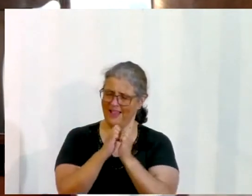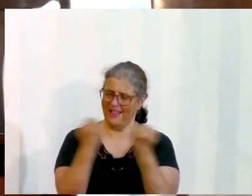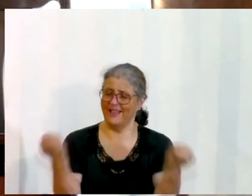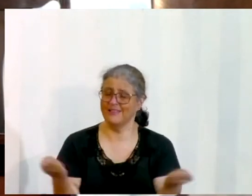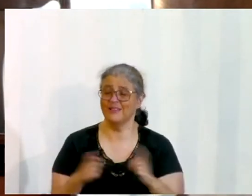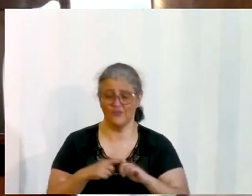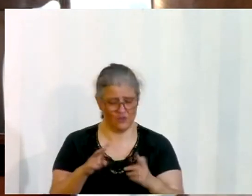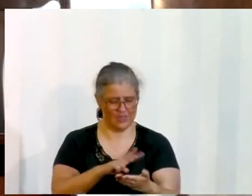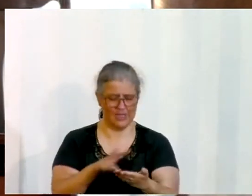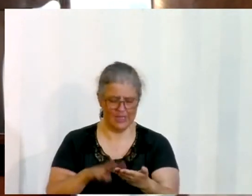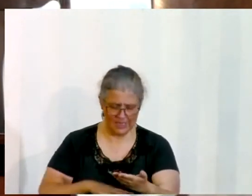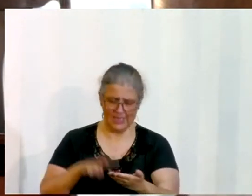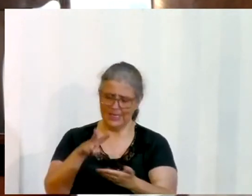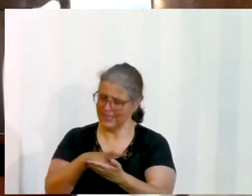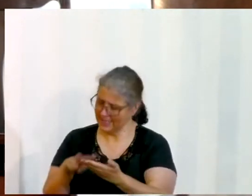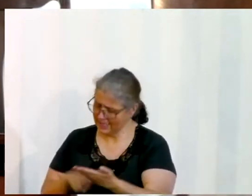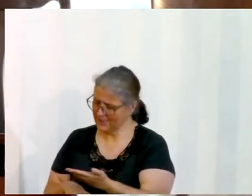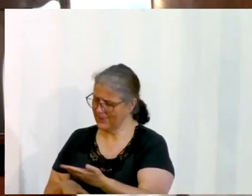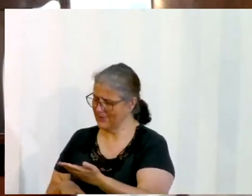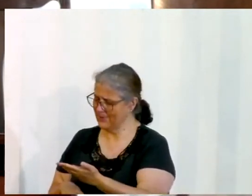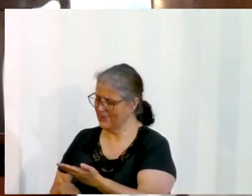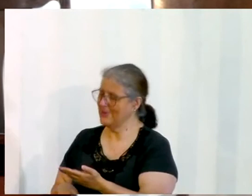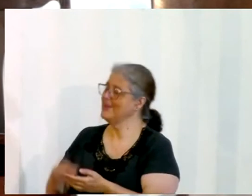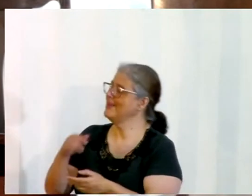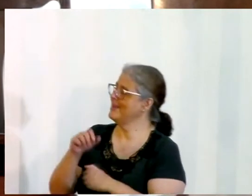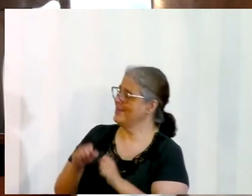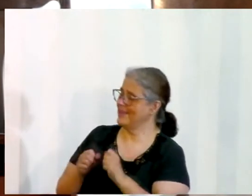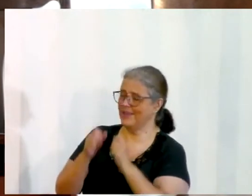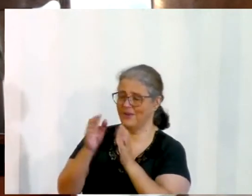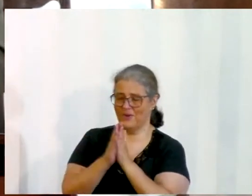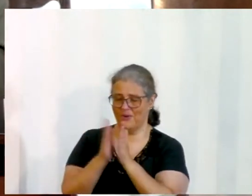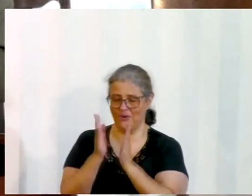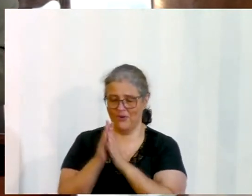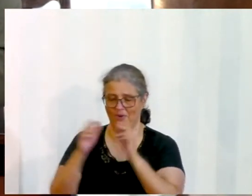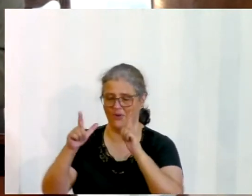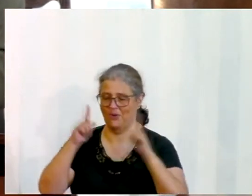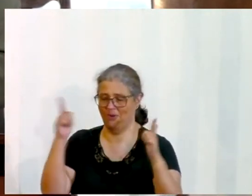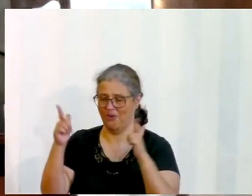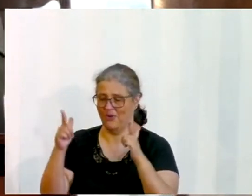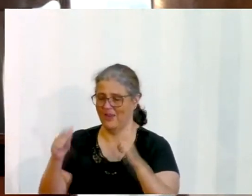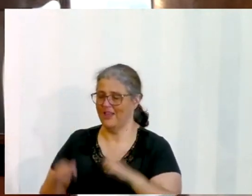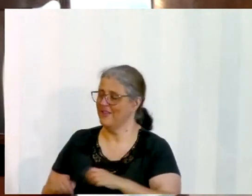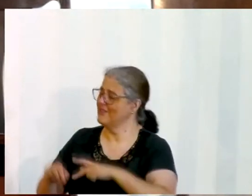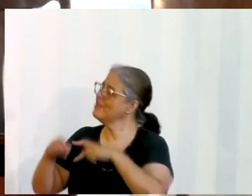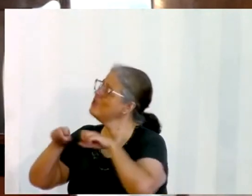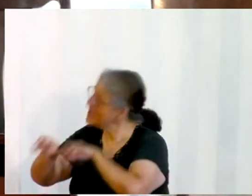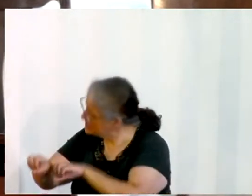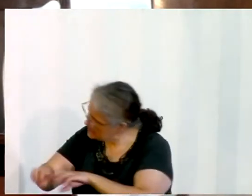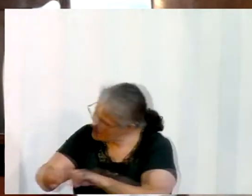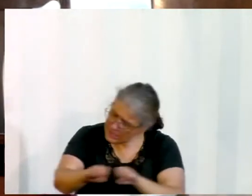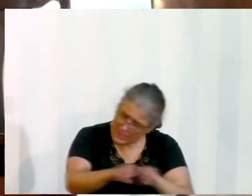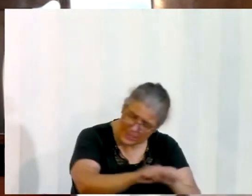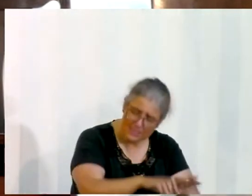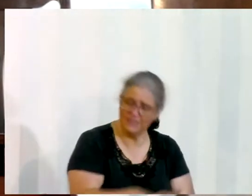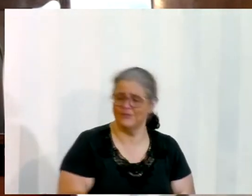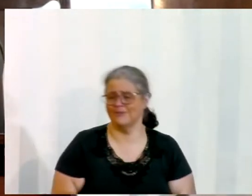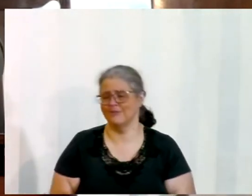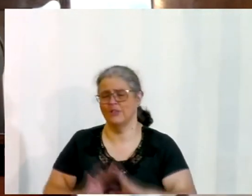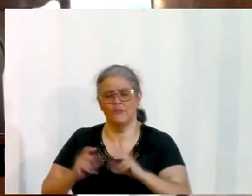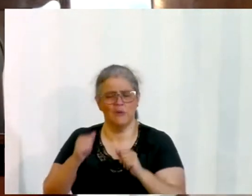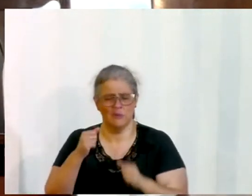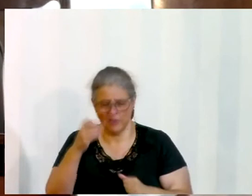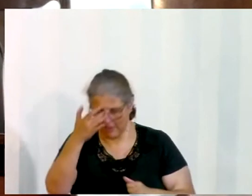levitas foram ensinando a palavra para o povo, e o Senhor foi trabalhando no coração daqueles homens, daquelas mulheres, de todos que podiam entender,